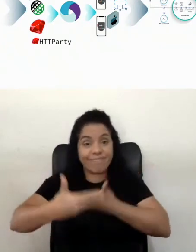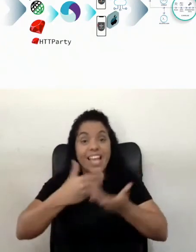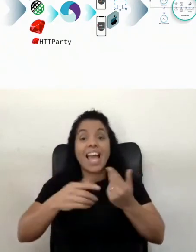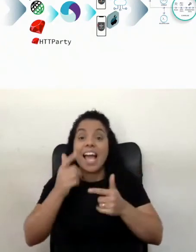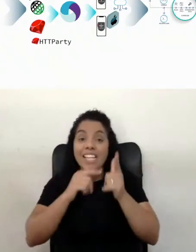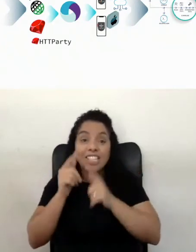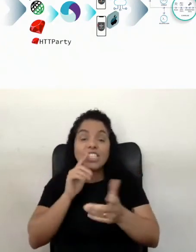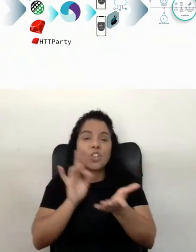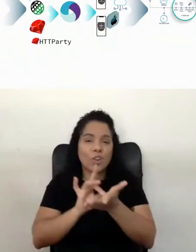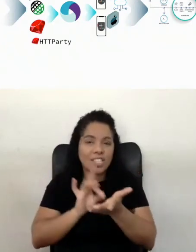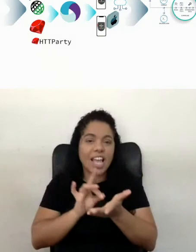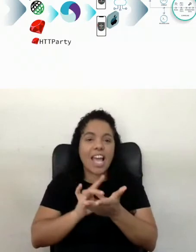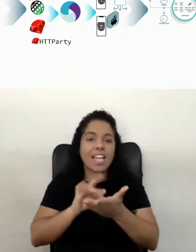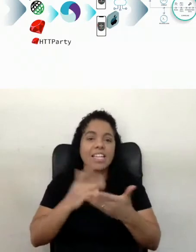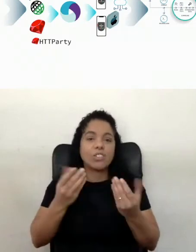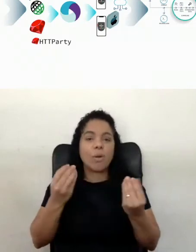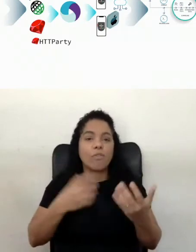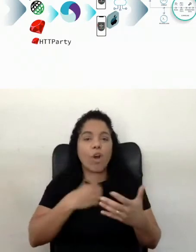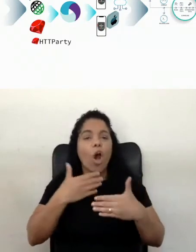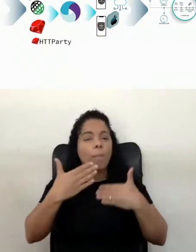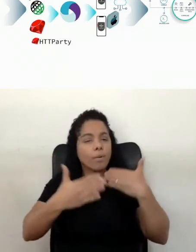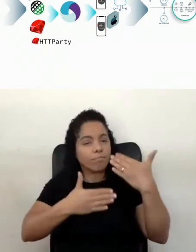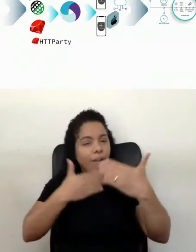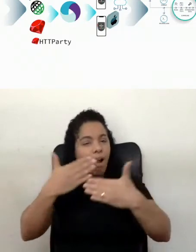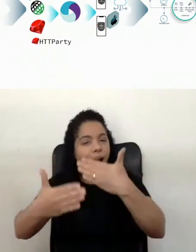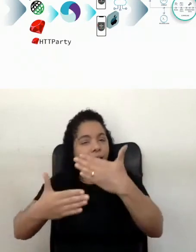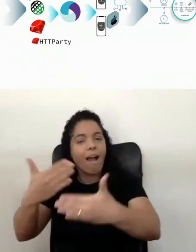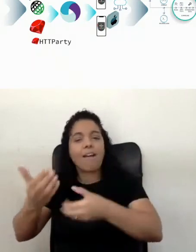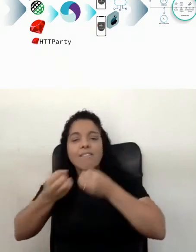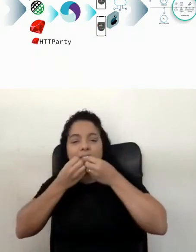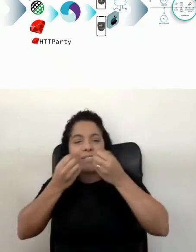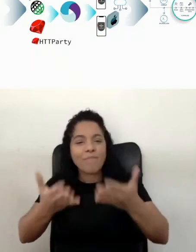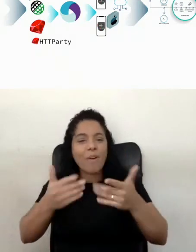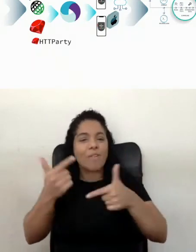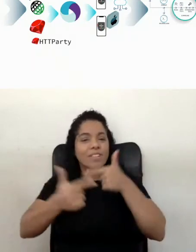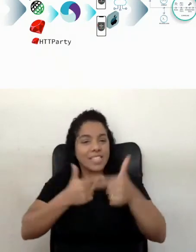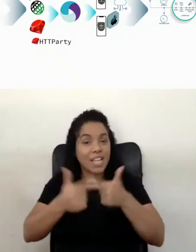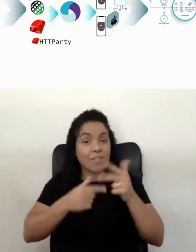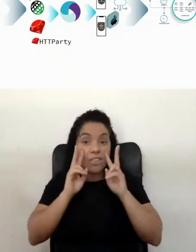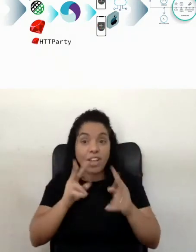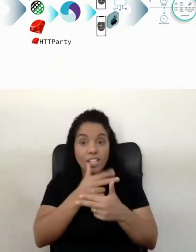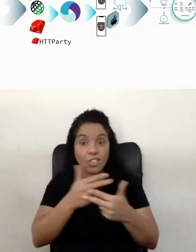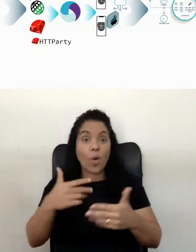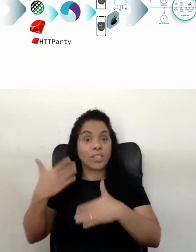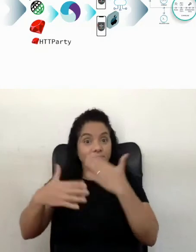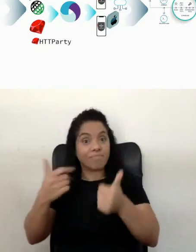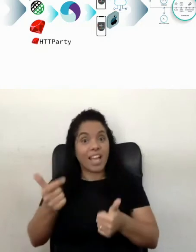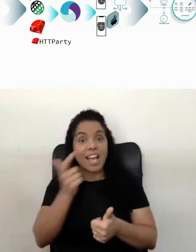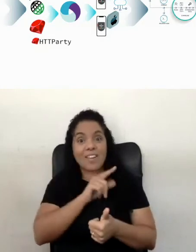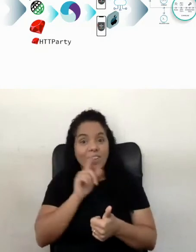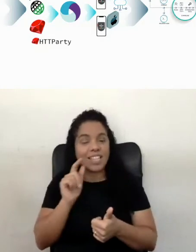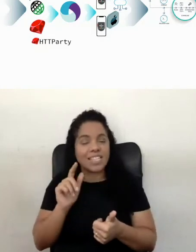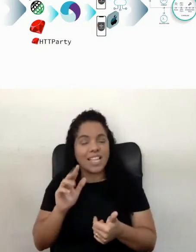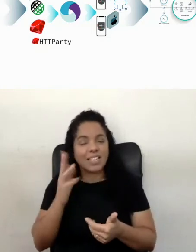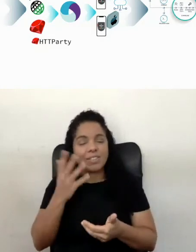consegue ir de uma forma fluida, de uma forma gostosa de ver as coisas acontecendo e prosperando, né, e aí a gente